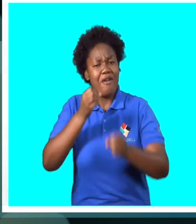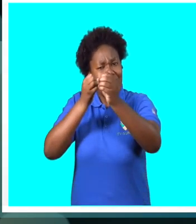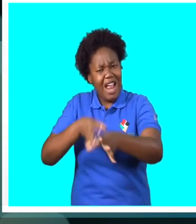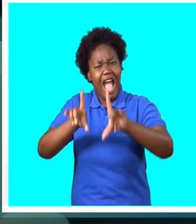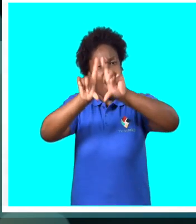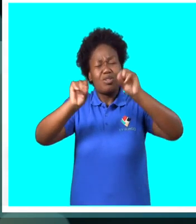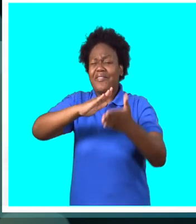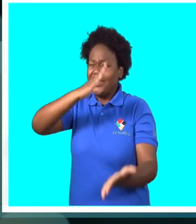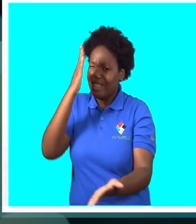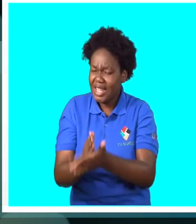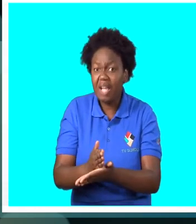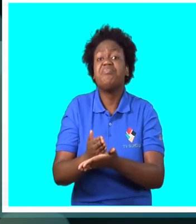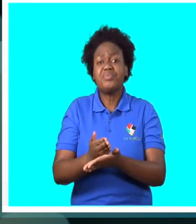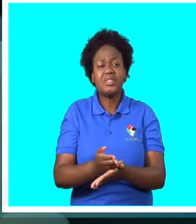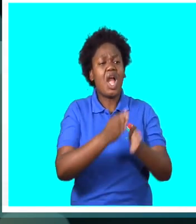sobre o caso.